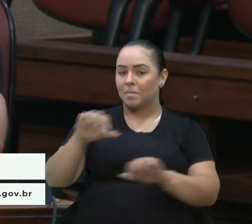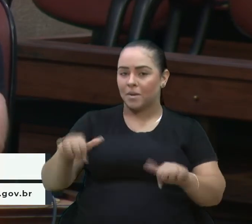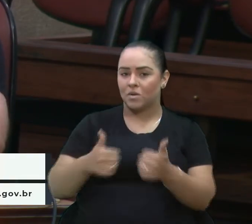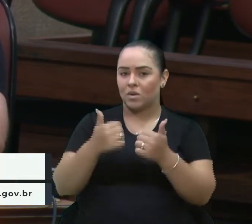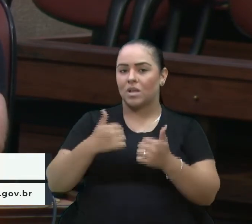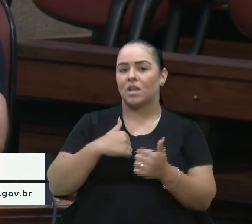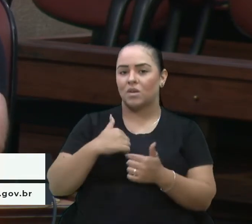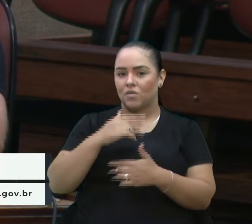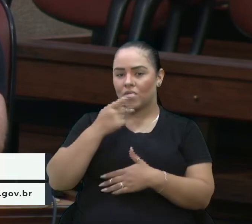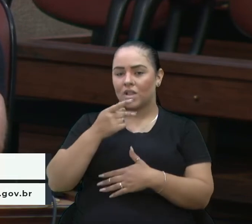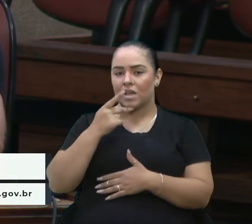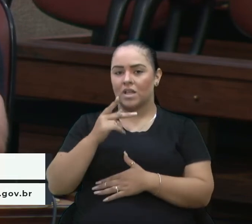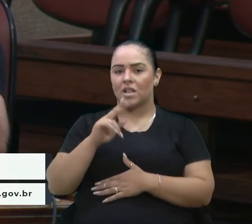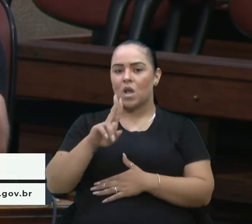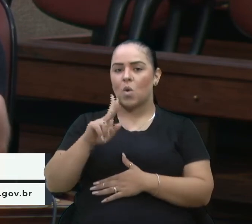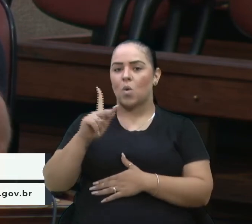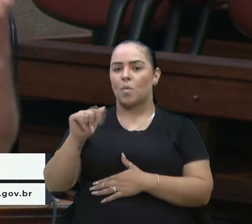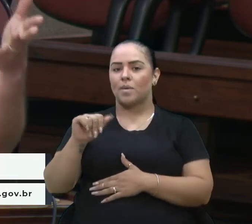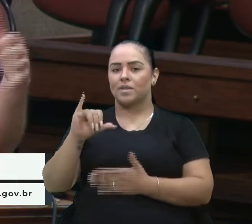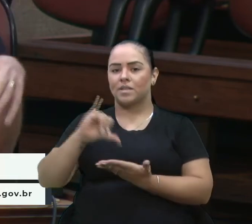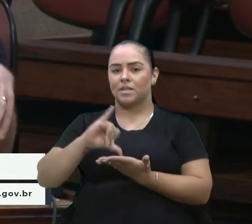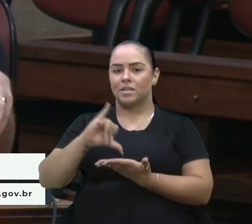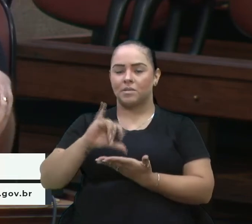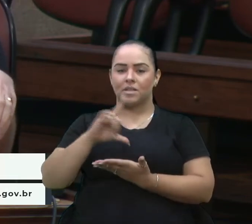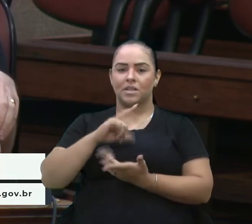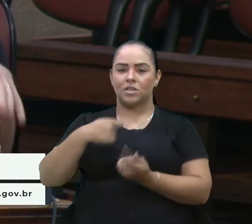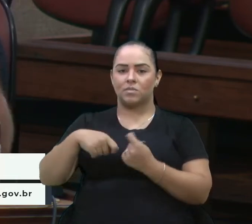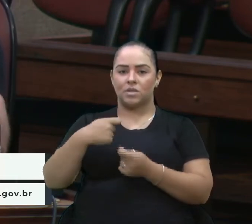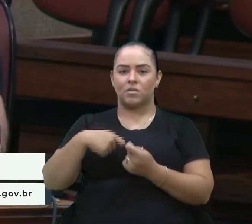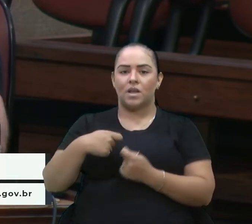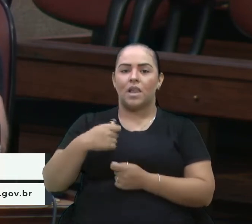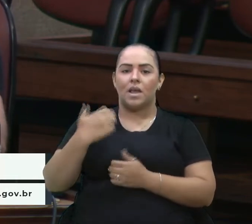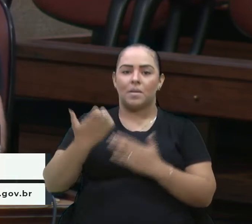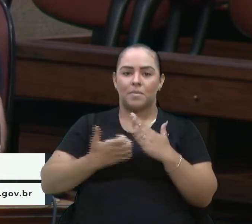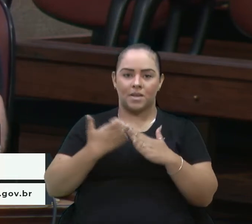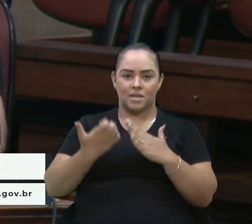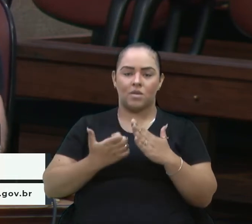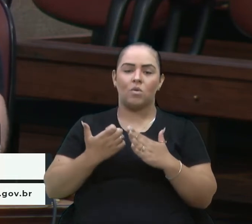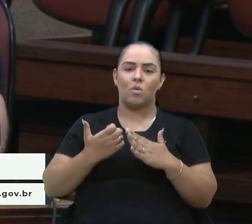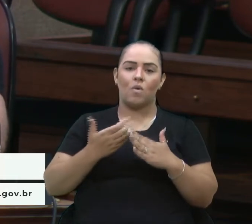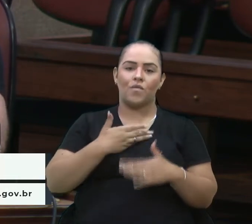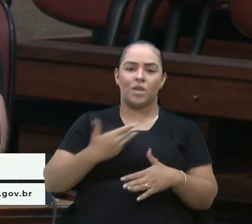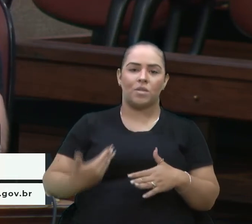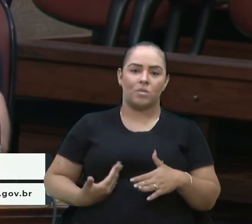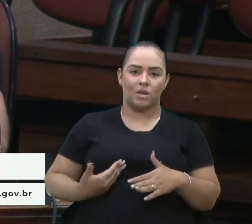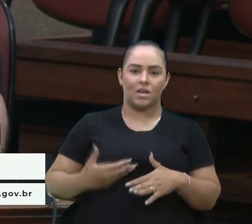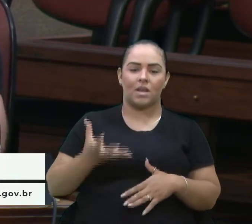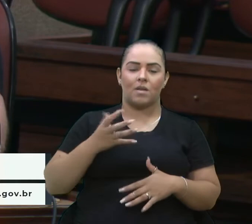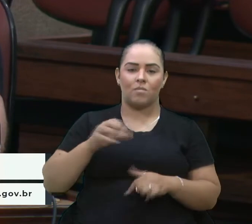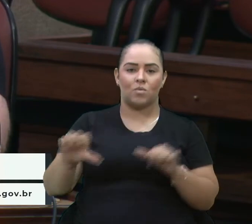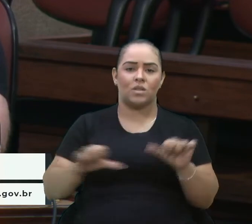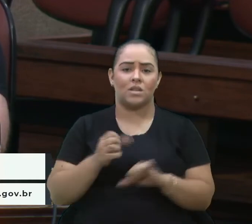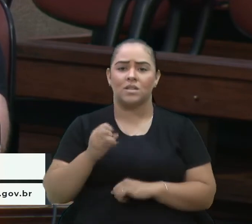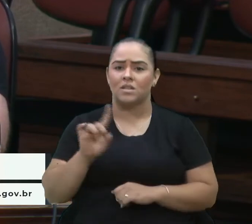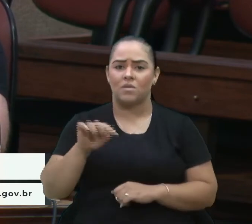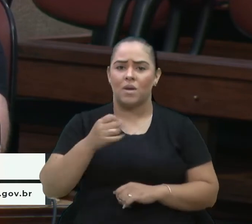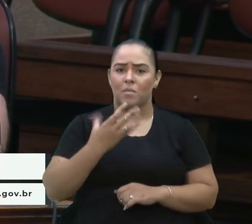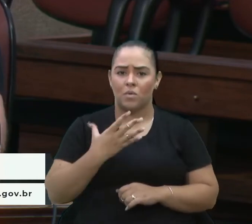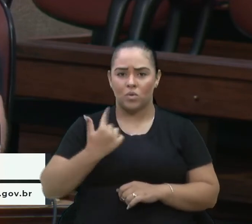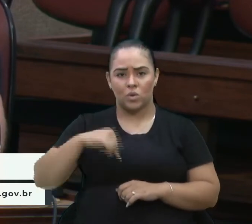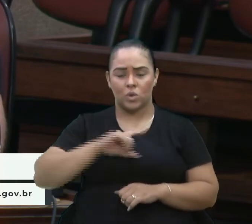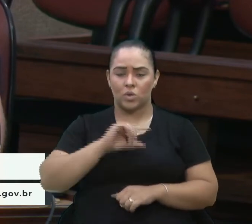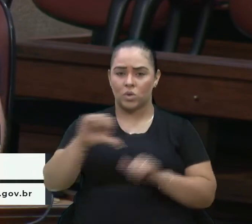Central, onde tem a administração daquela empresa que o governo ficou de mudar, mas até agora a gente não teve uma previsão de mudança. Então, quando não é bom, a gente muda.